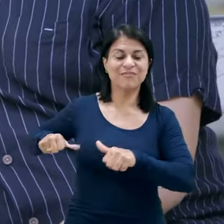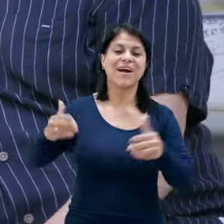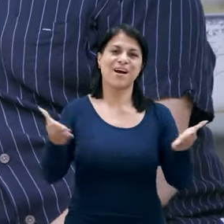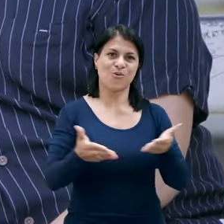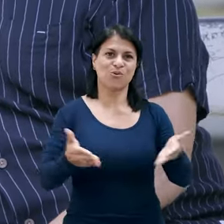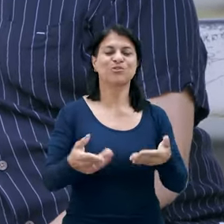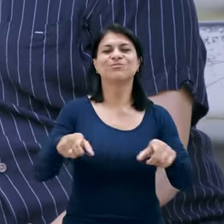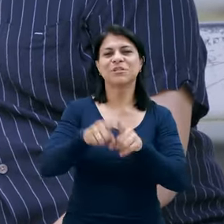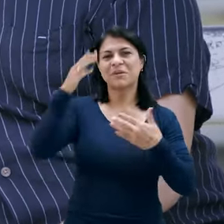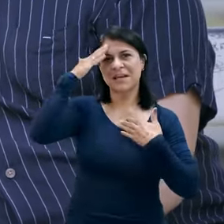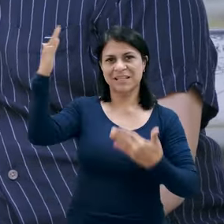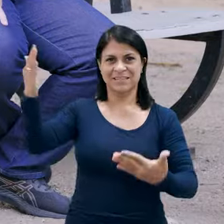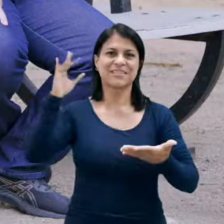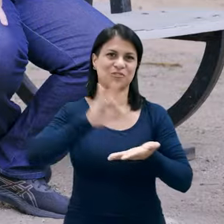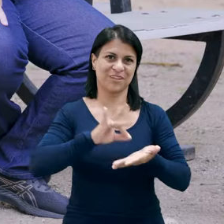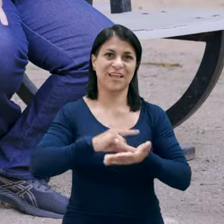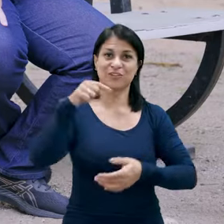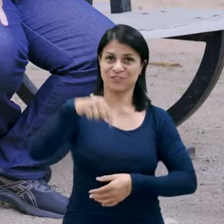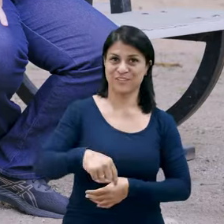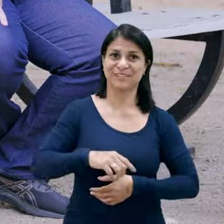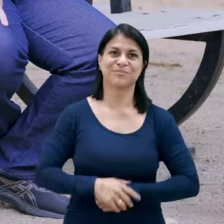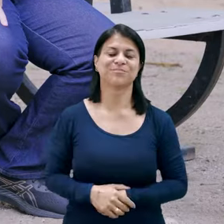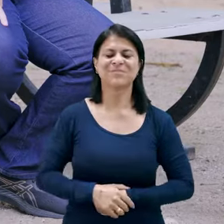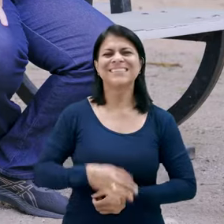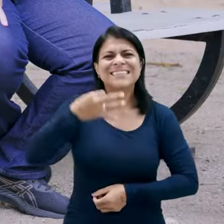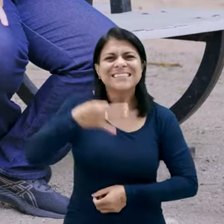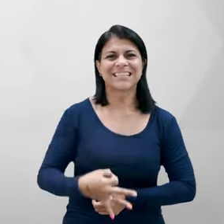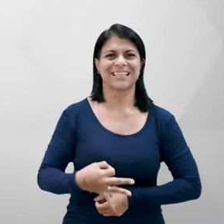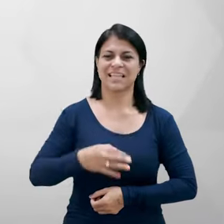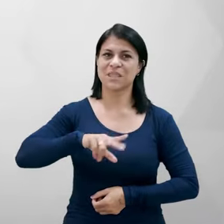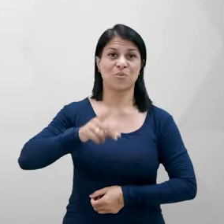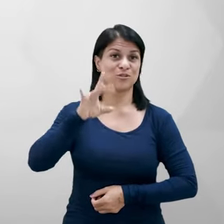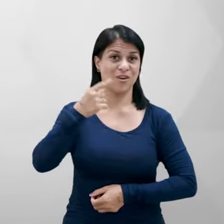agradecer essa instituição. E eu tenho certeza que não só eu.